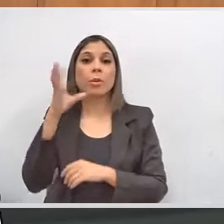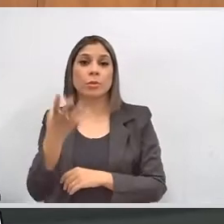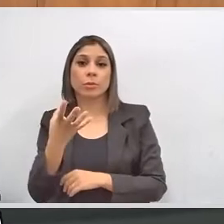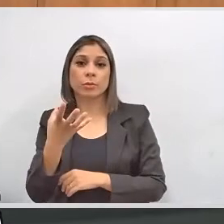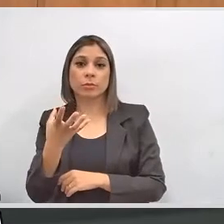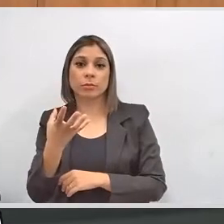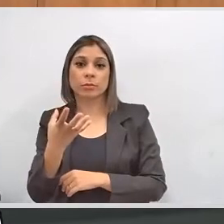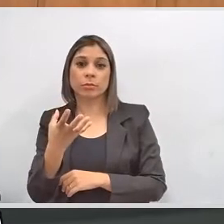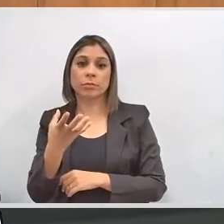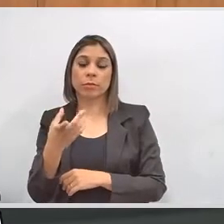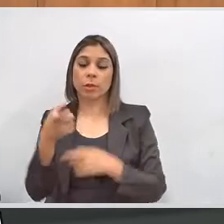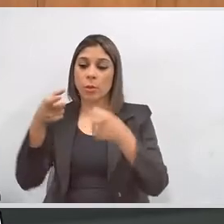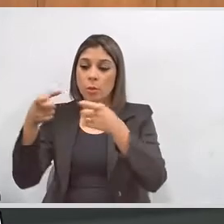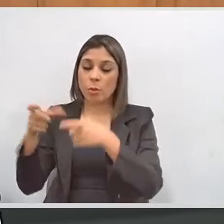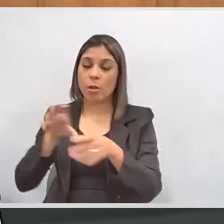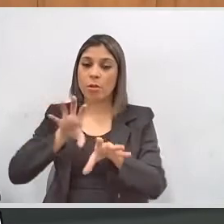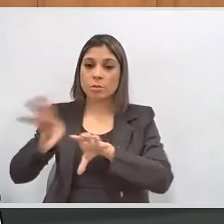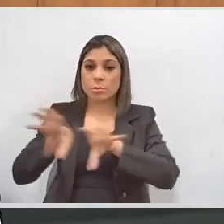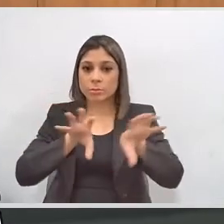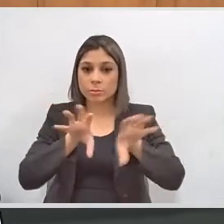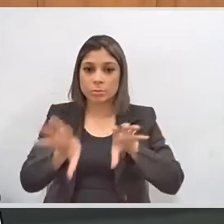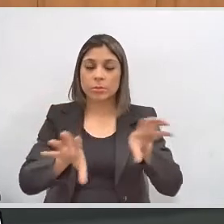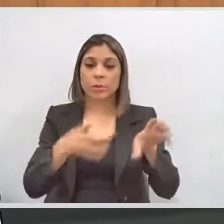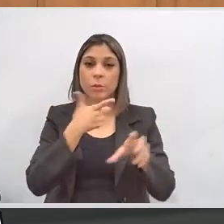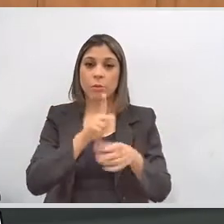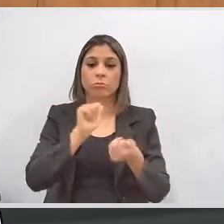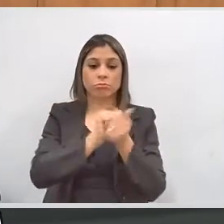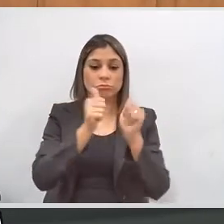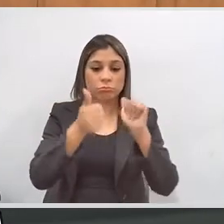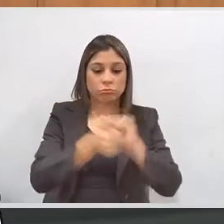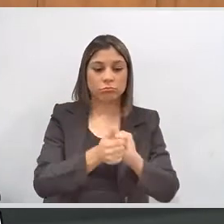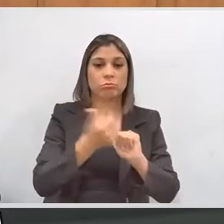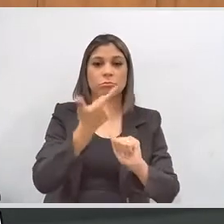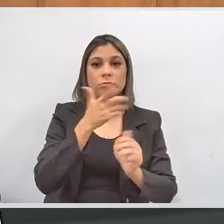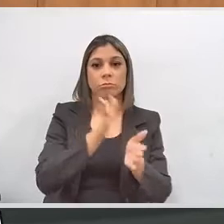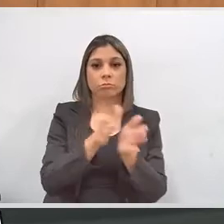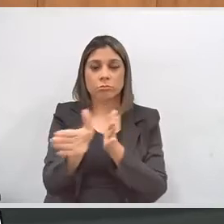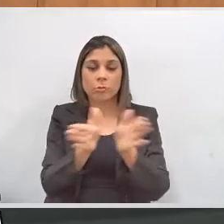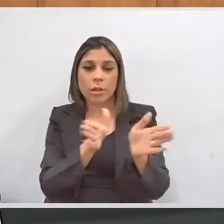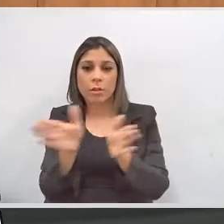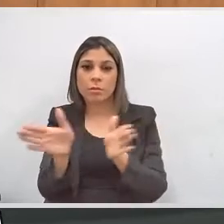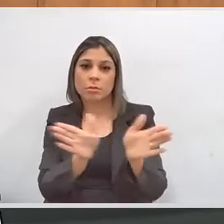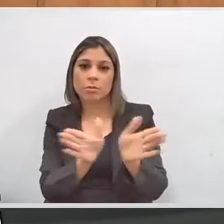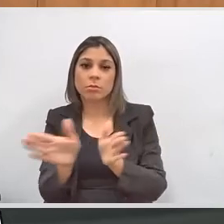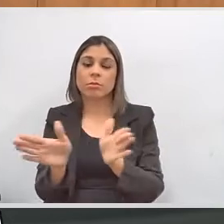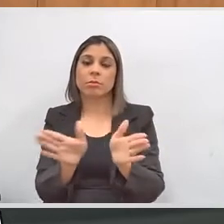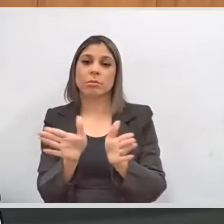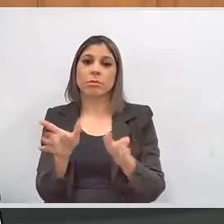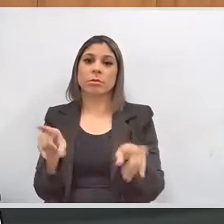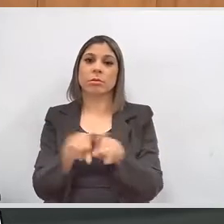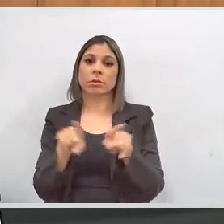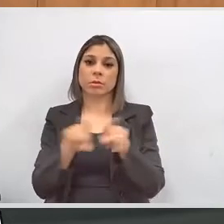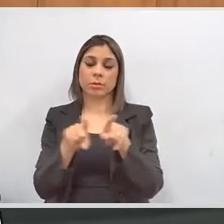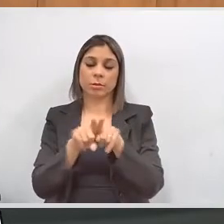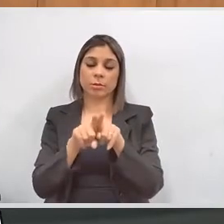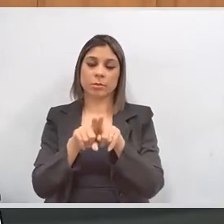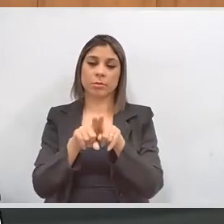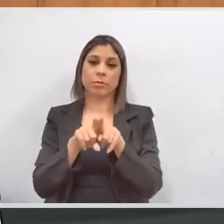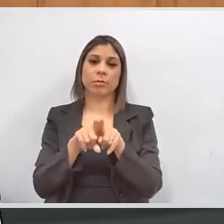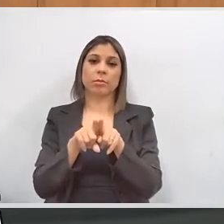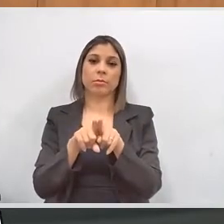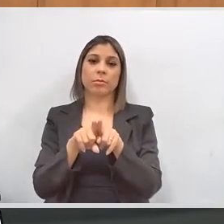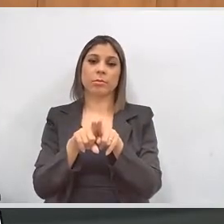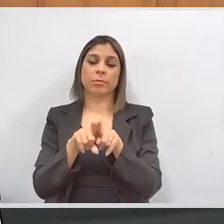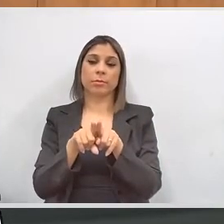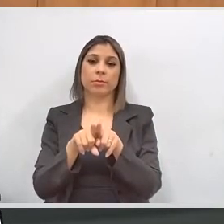locais estes, absolutamente adaptados a esta acessibilidade e franquear aos